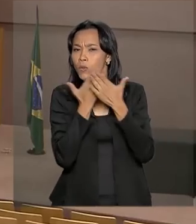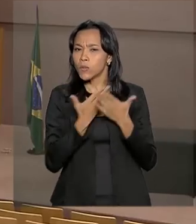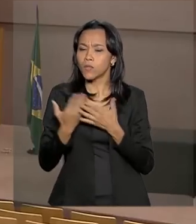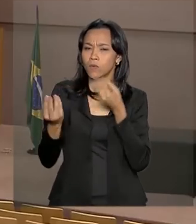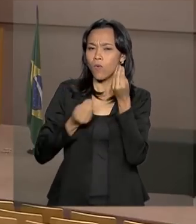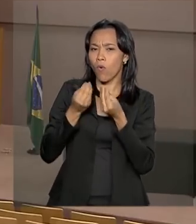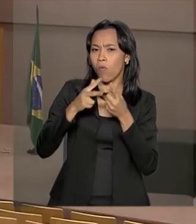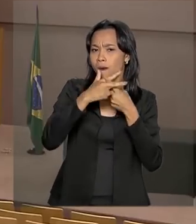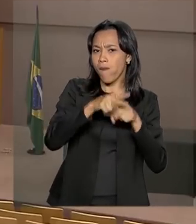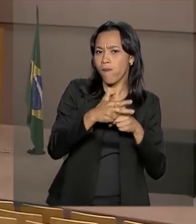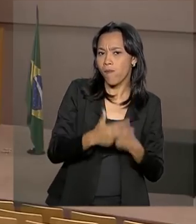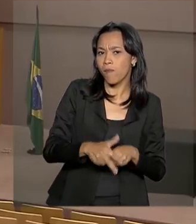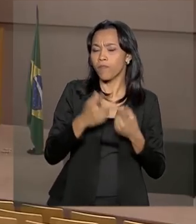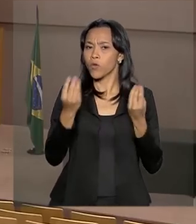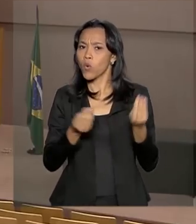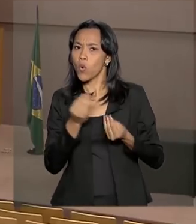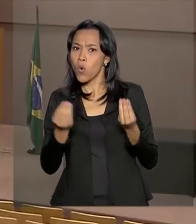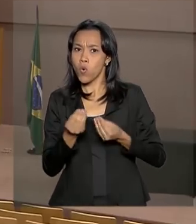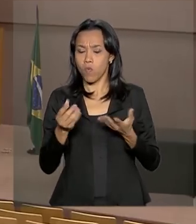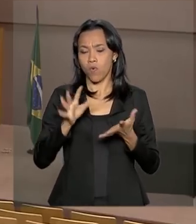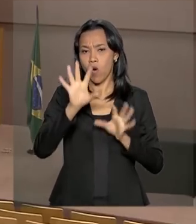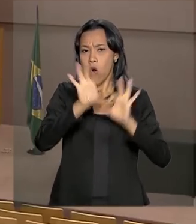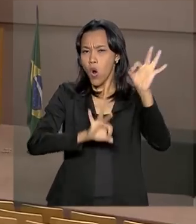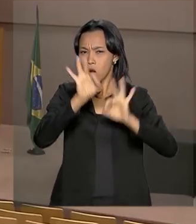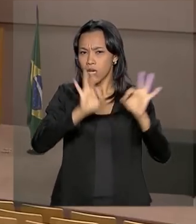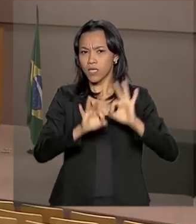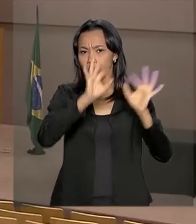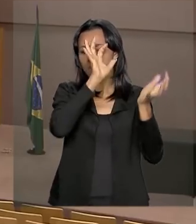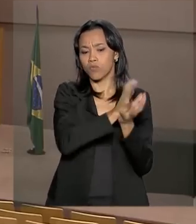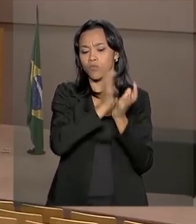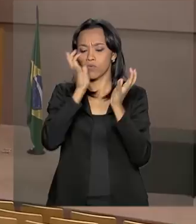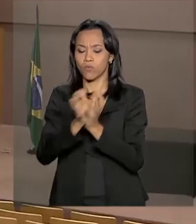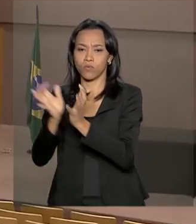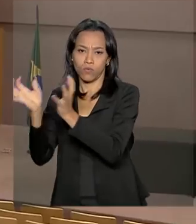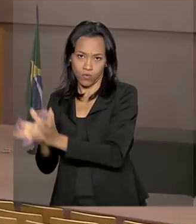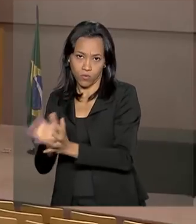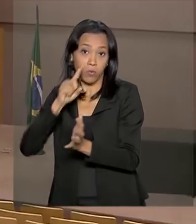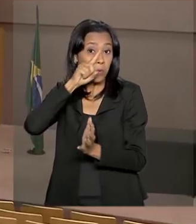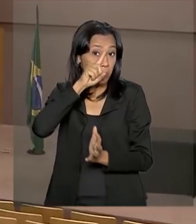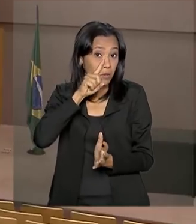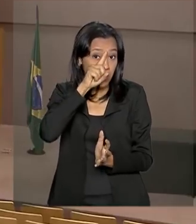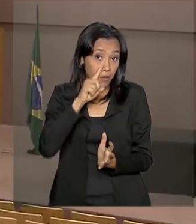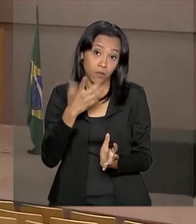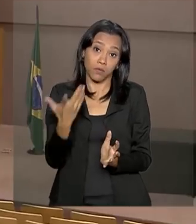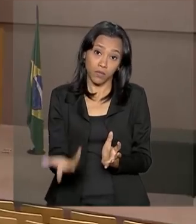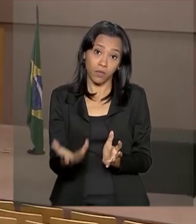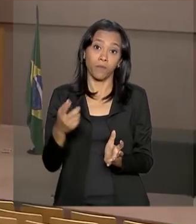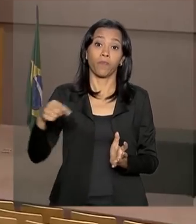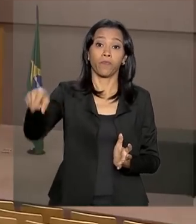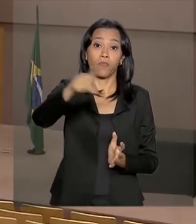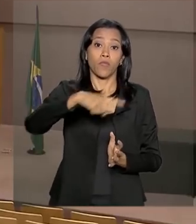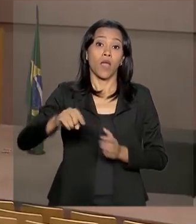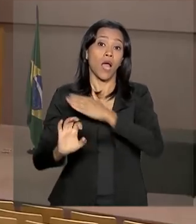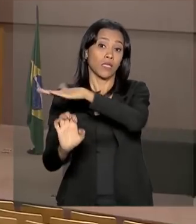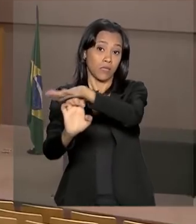alteração da classificação de risco. O segundo ministro, os empreendedores devem também ser